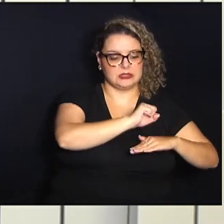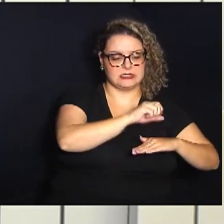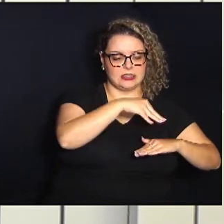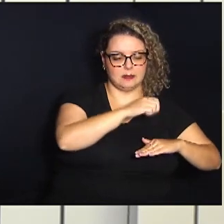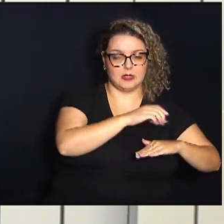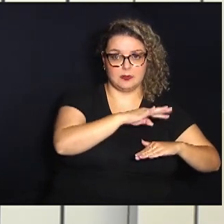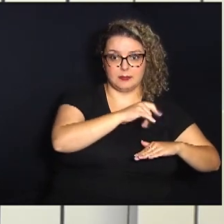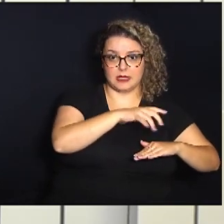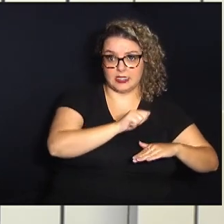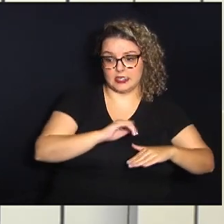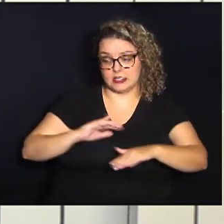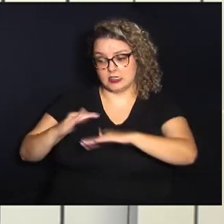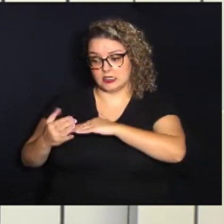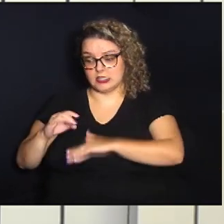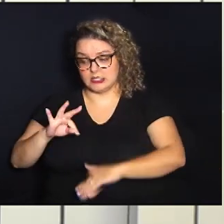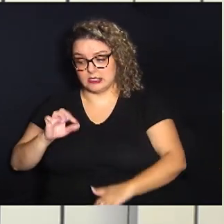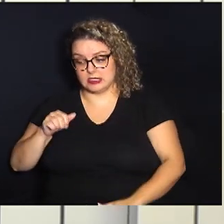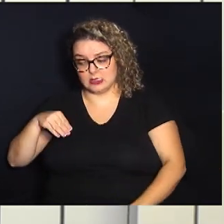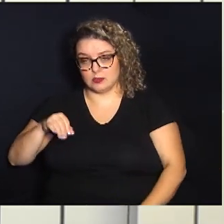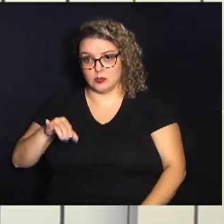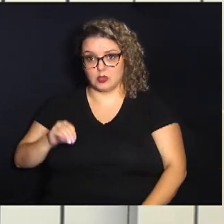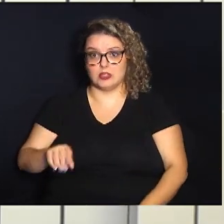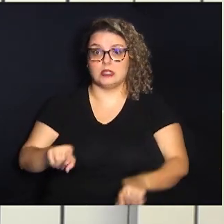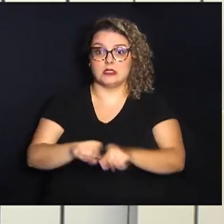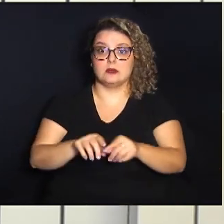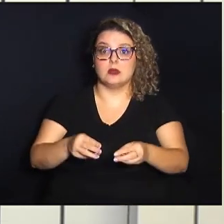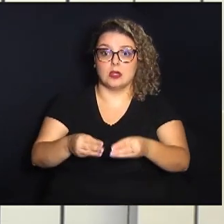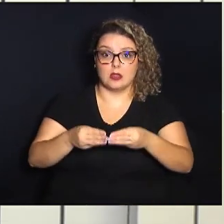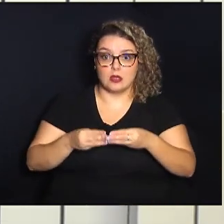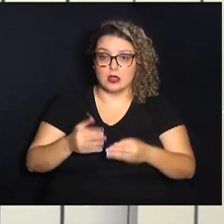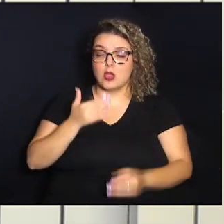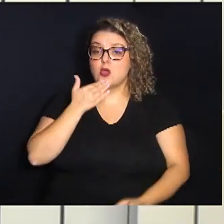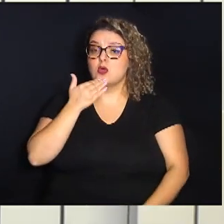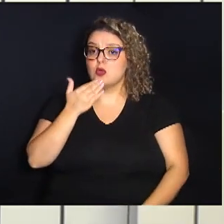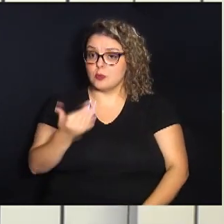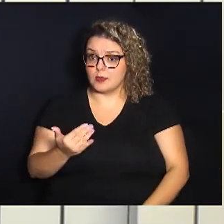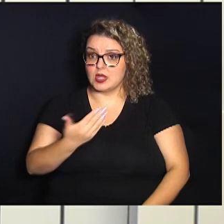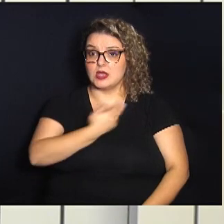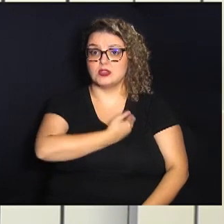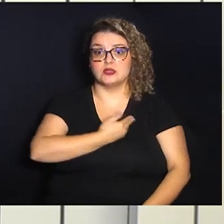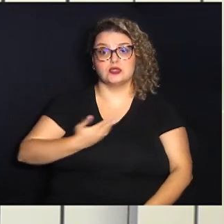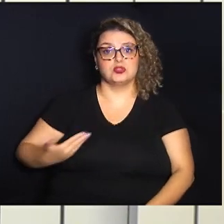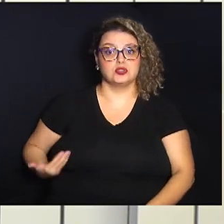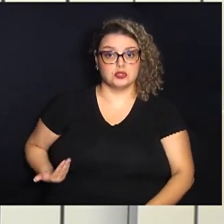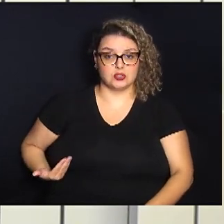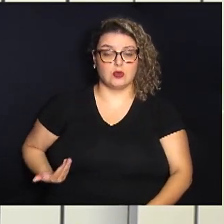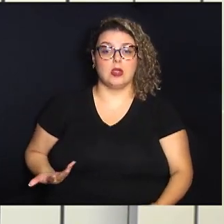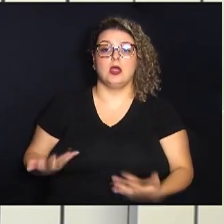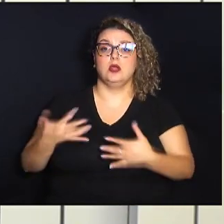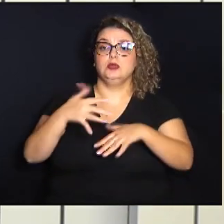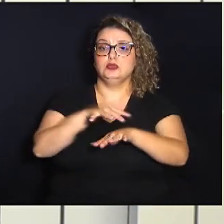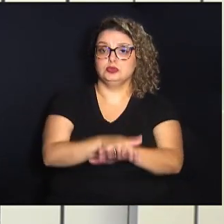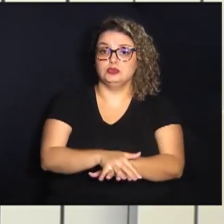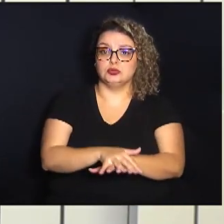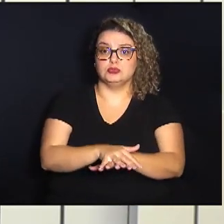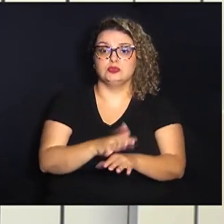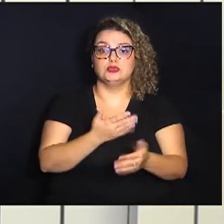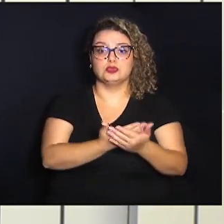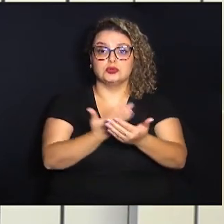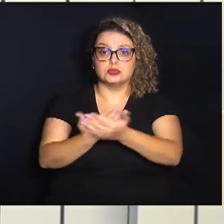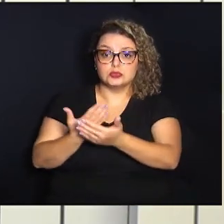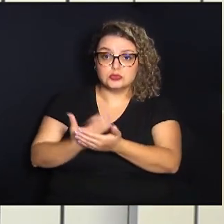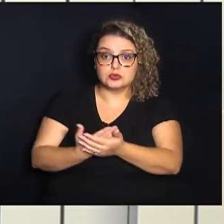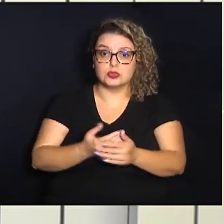Jardim Tamoio, e também uma moção em que apela ao governador a inclusão nos estudos de